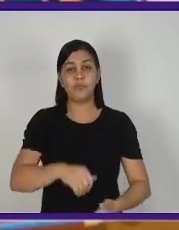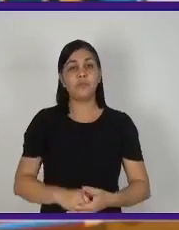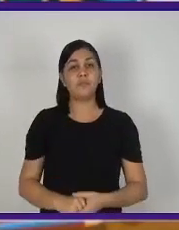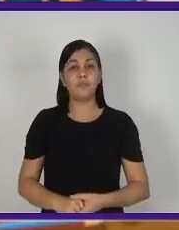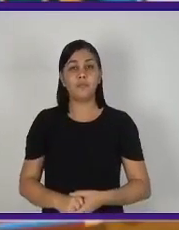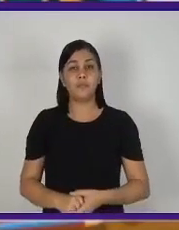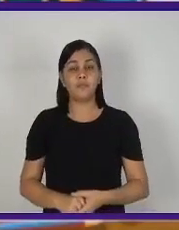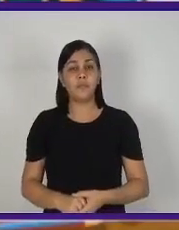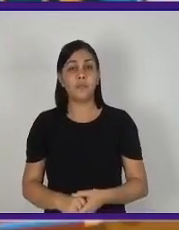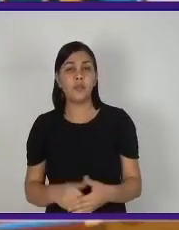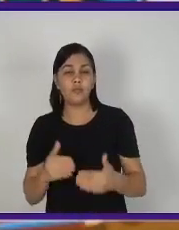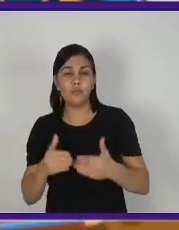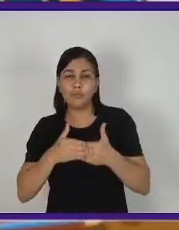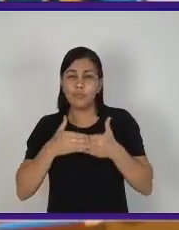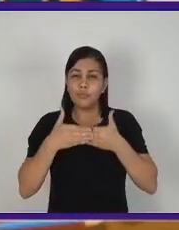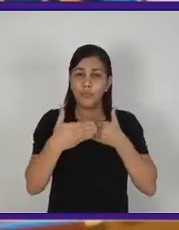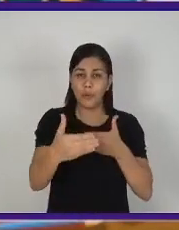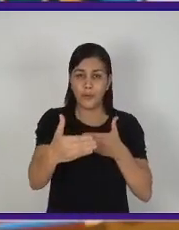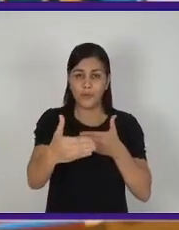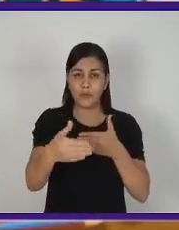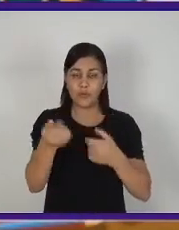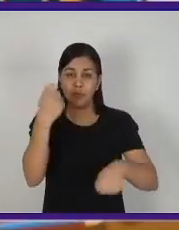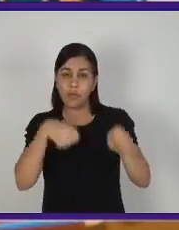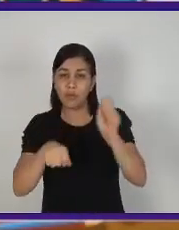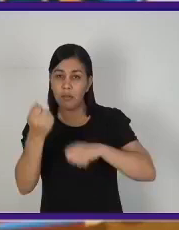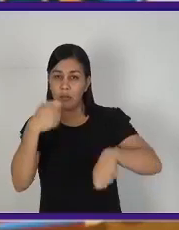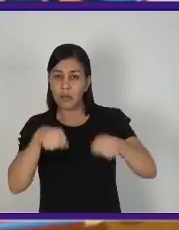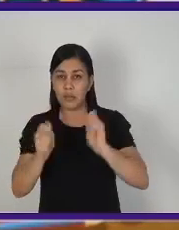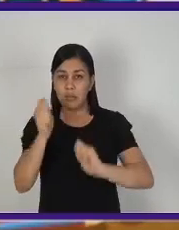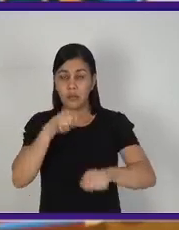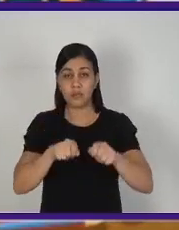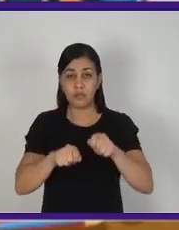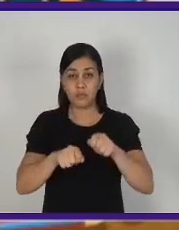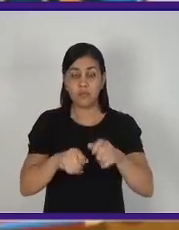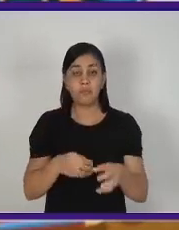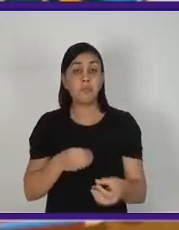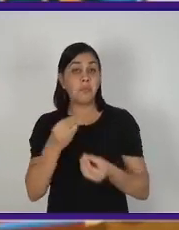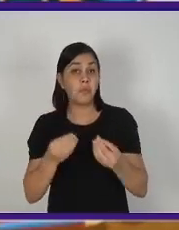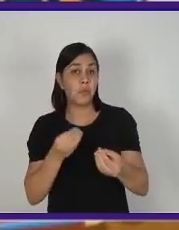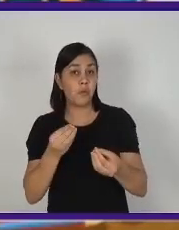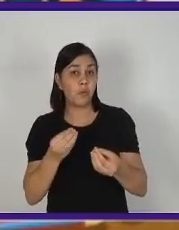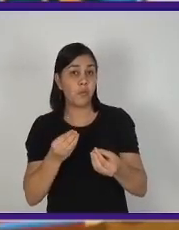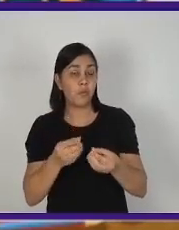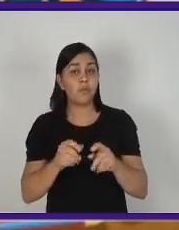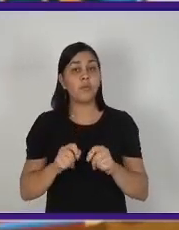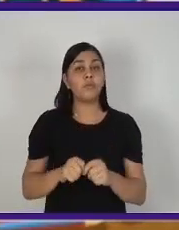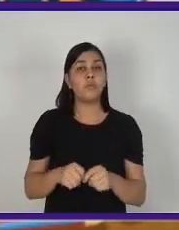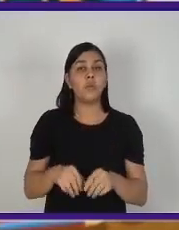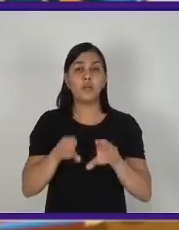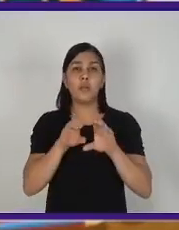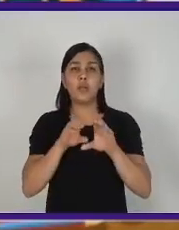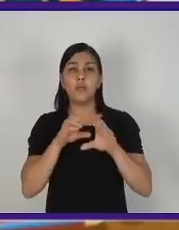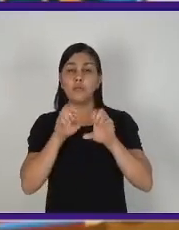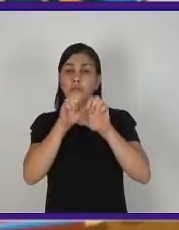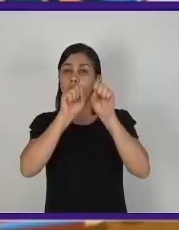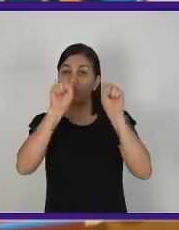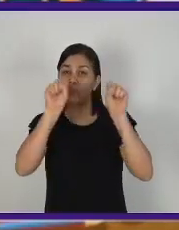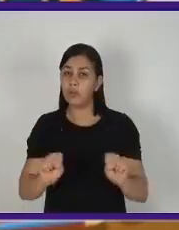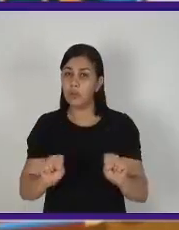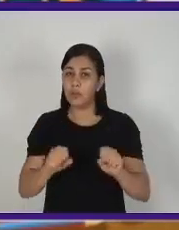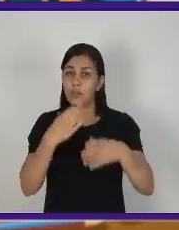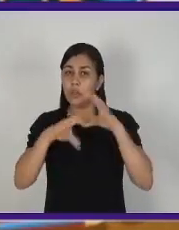E esse avanço é analisado da seguinte maneira. O avanço é realizado nos sistemas de comunicação e